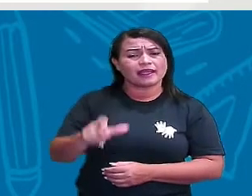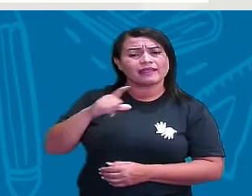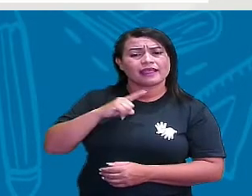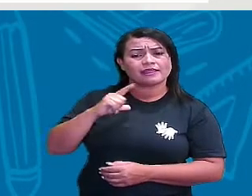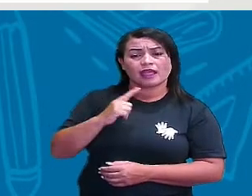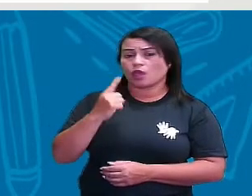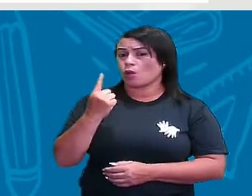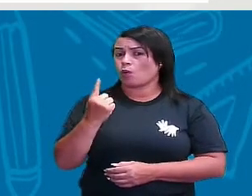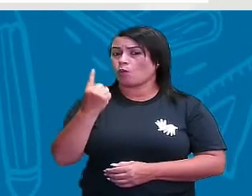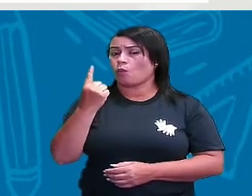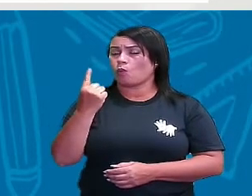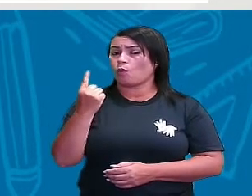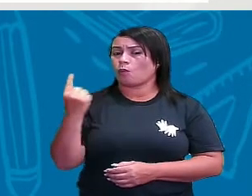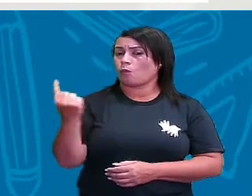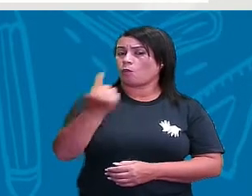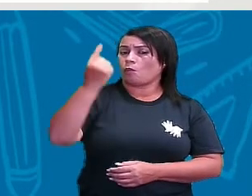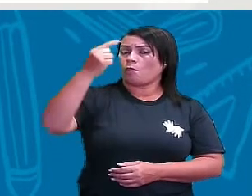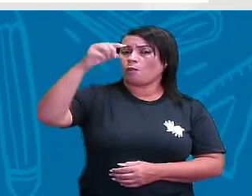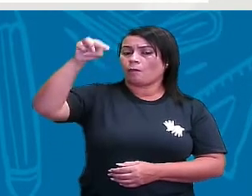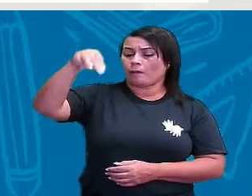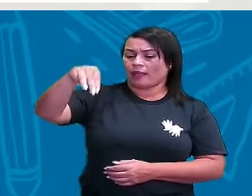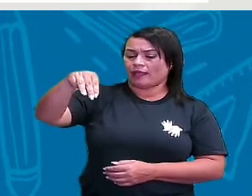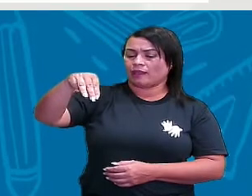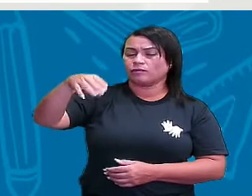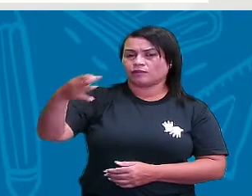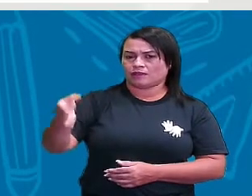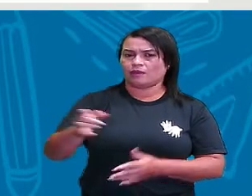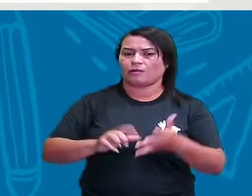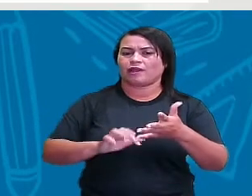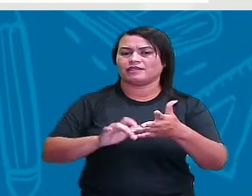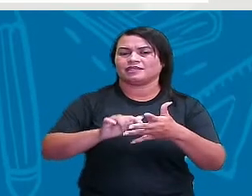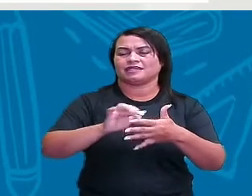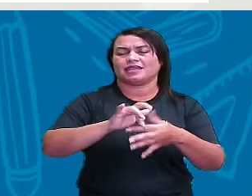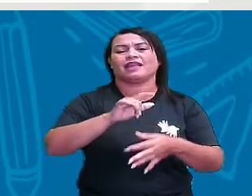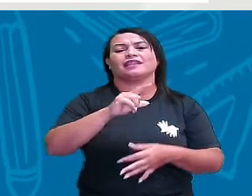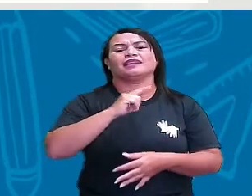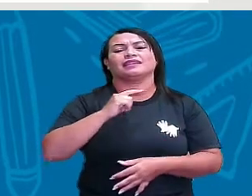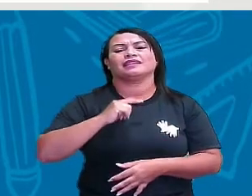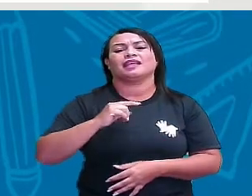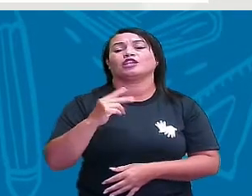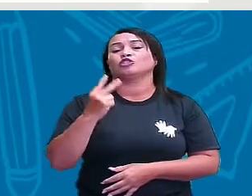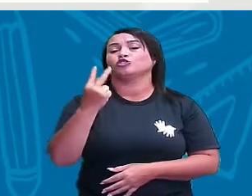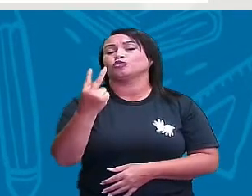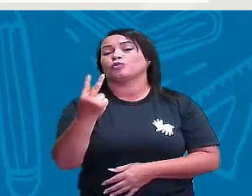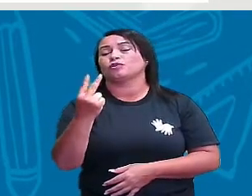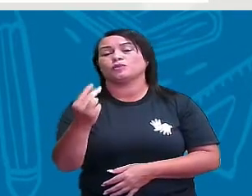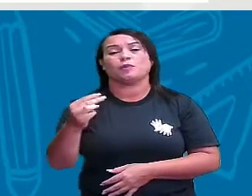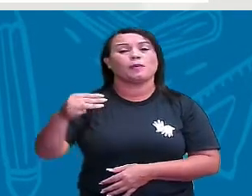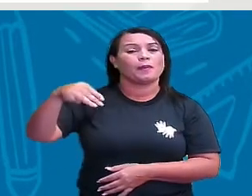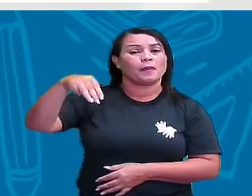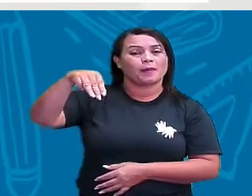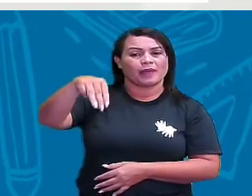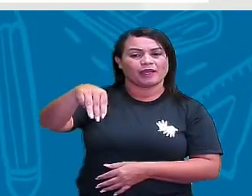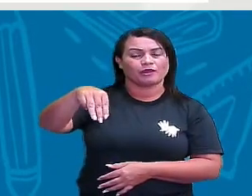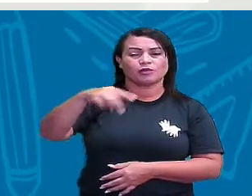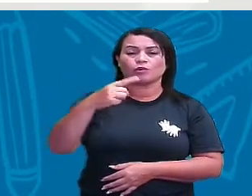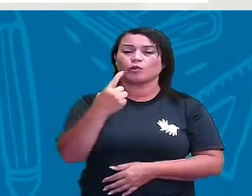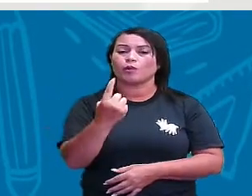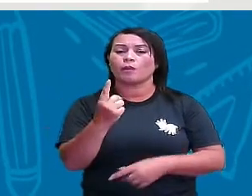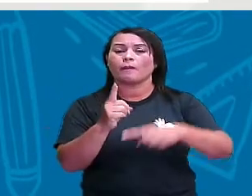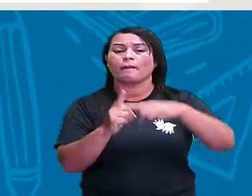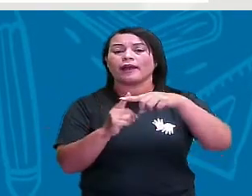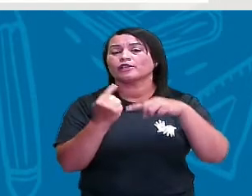logo a escada vai ter 2 metros, porque o dobro de 1 é 2. 1 mais 1,